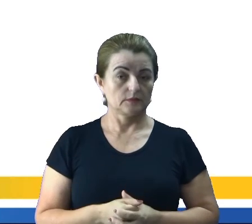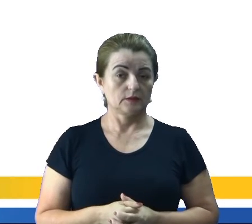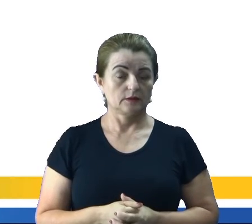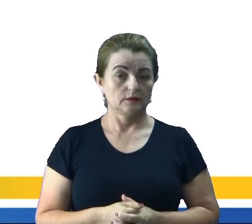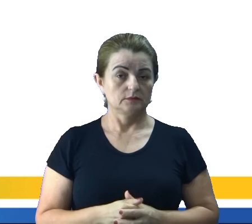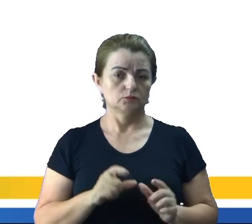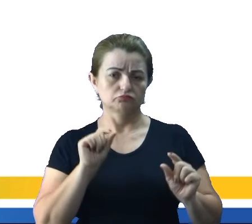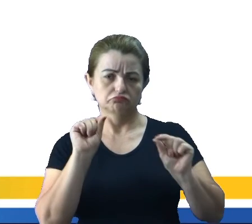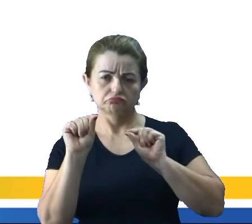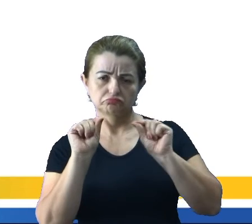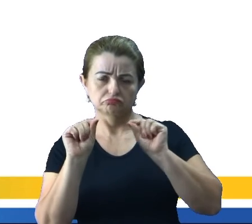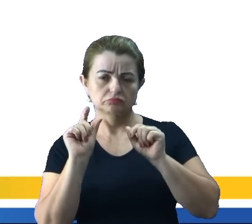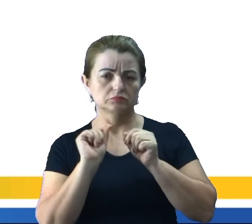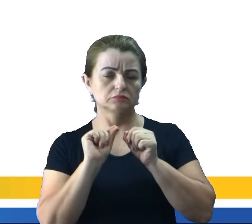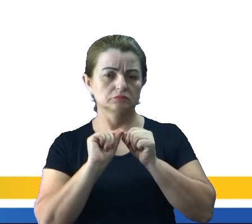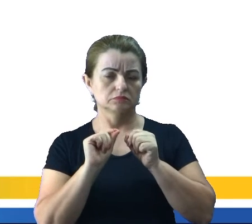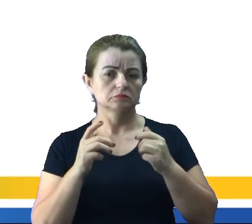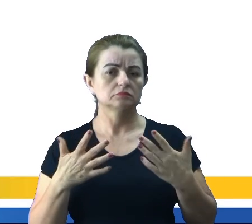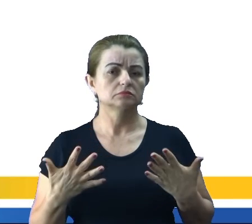O que ele vai fazer?